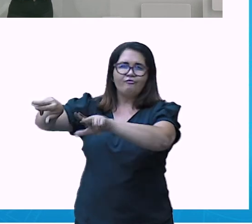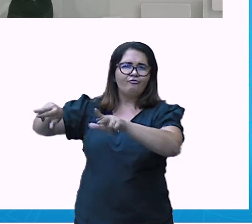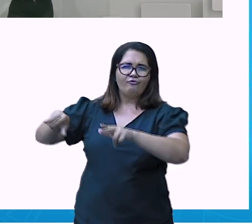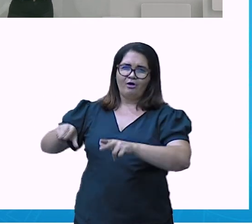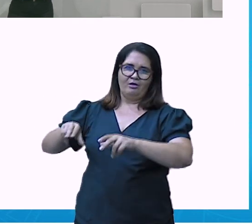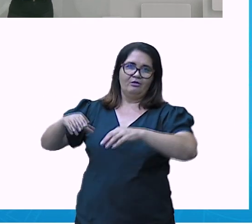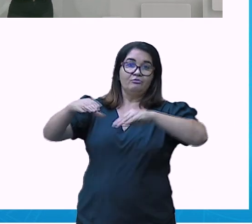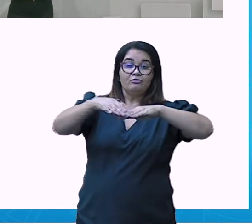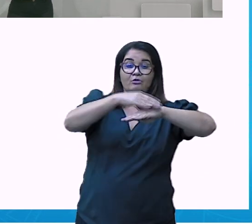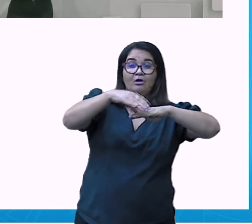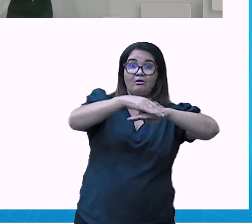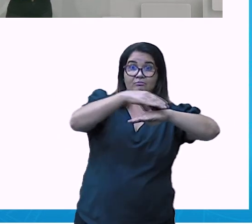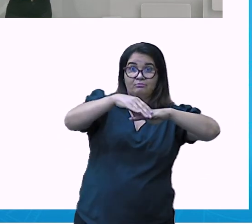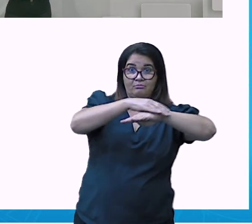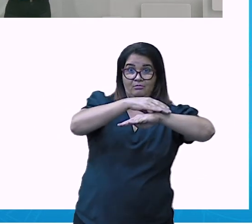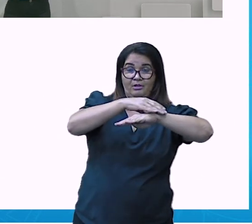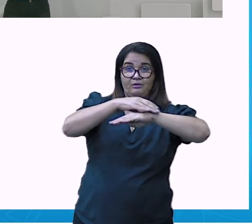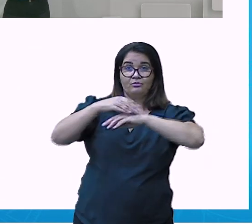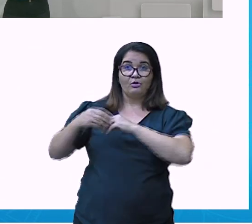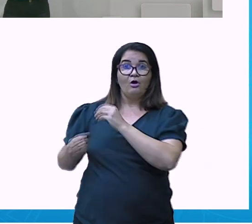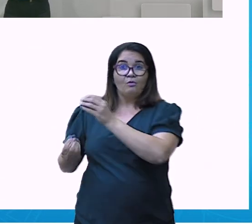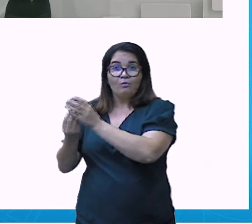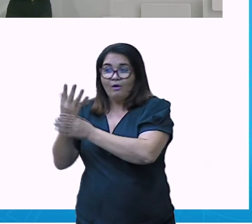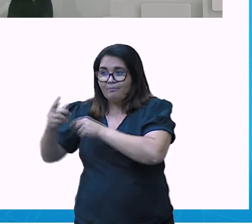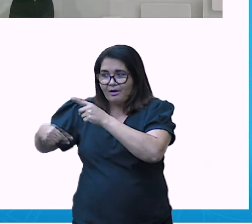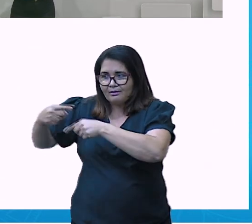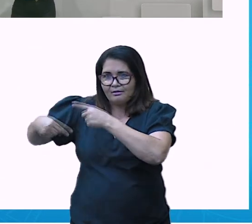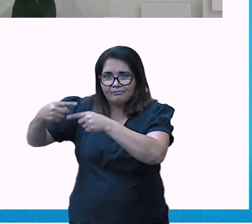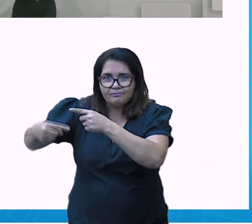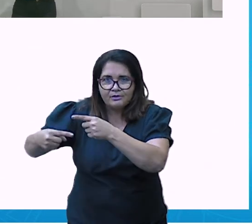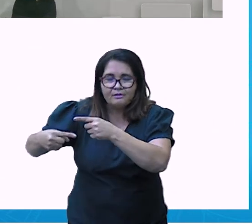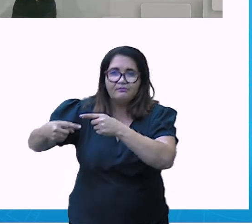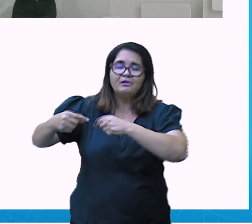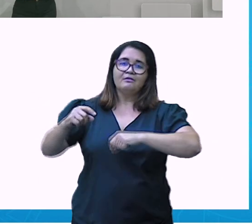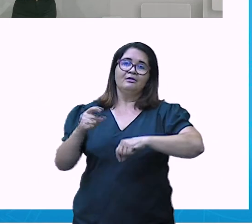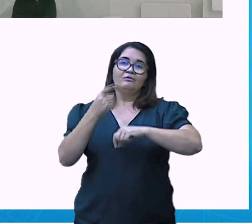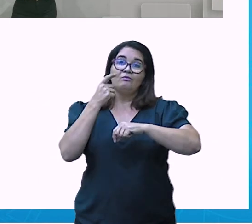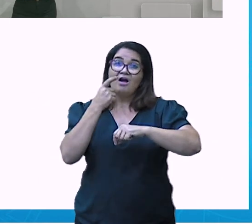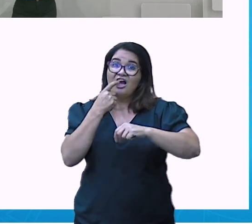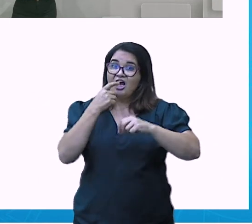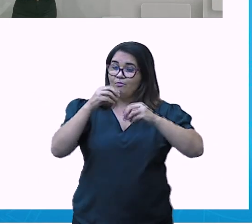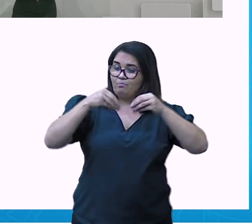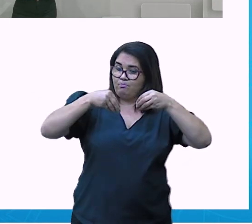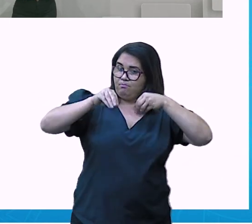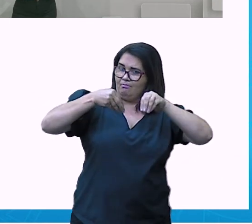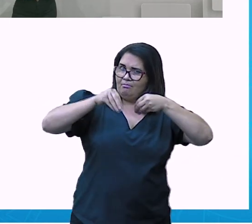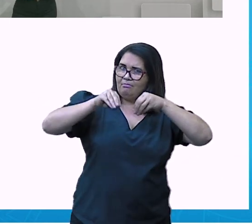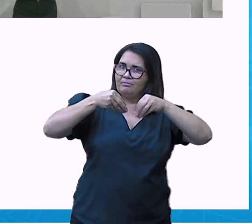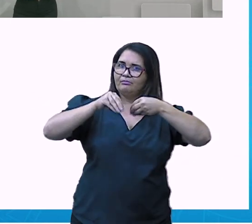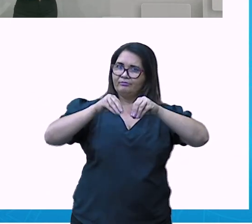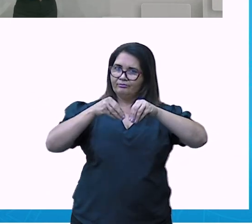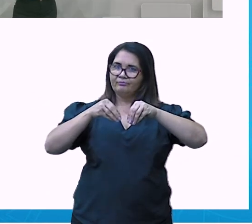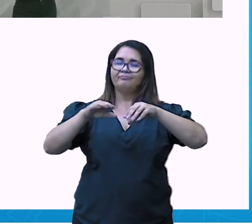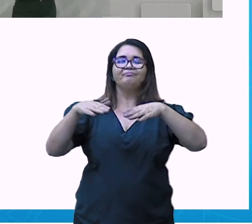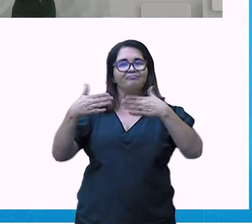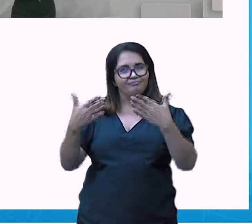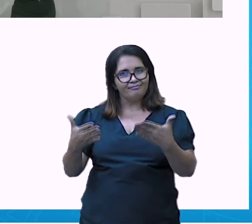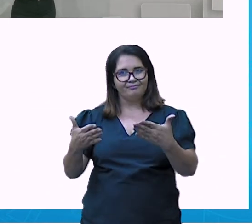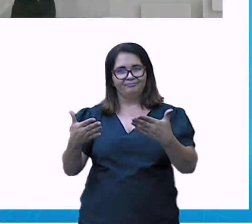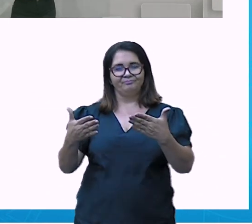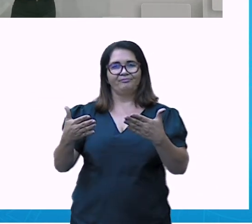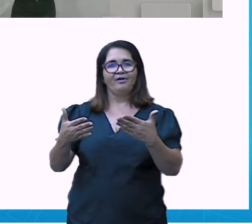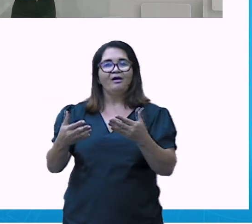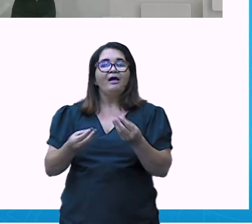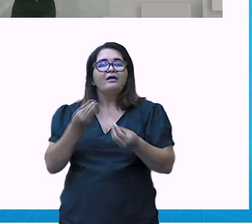bueiros, evitando enchente e poluição. Contribuindo ainda para ações como